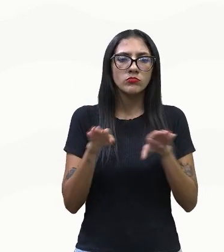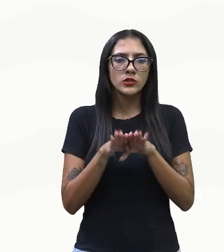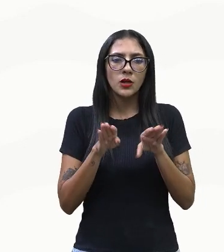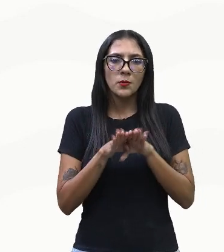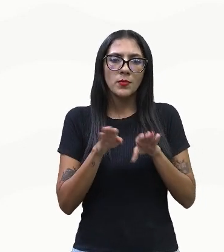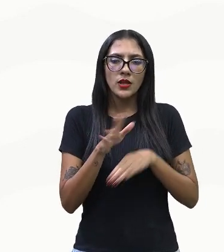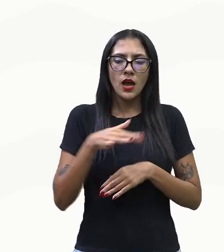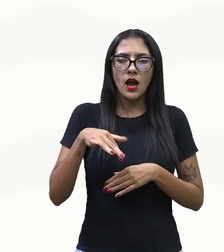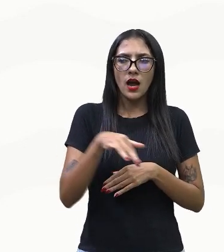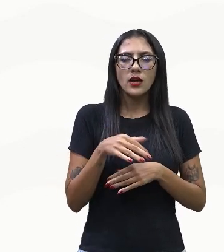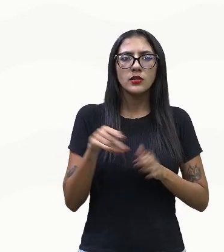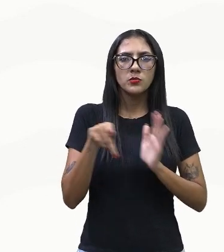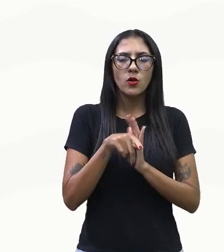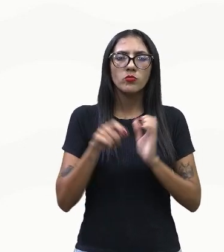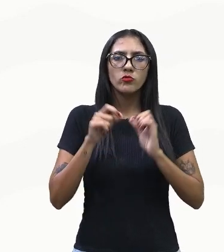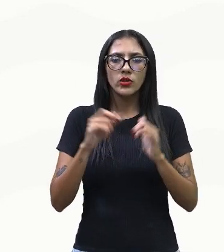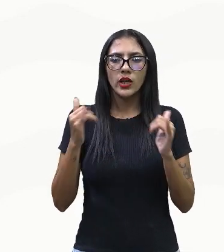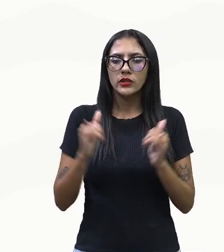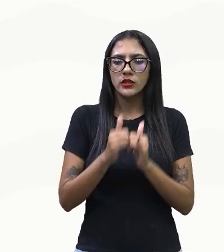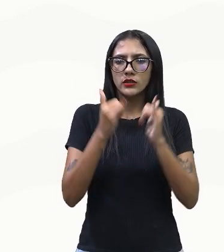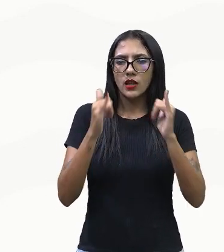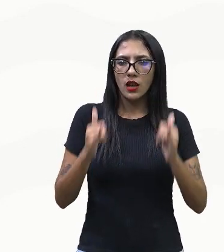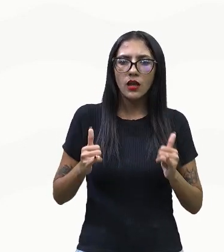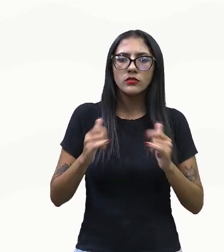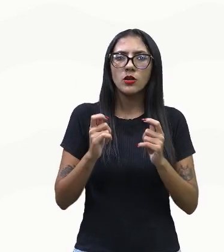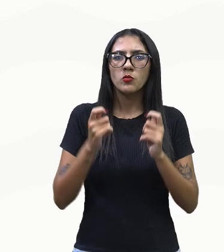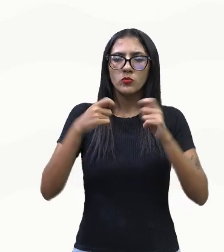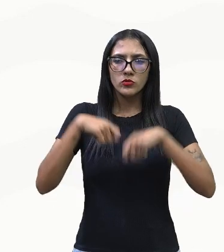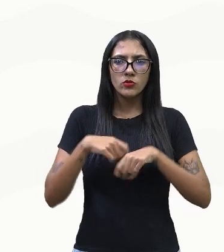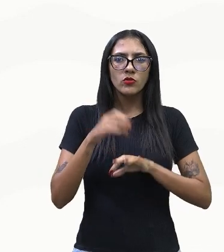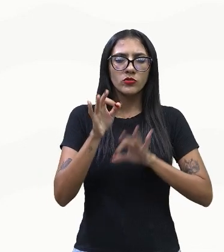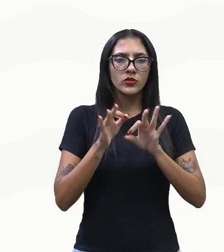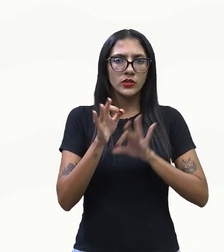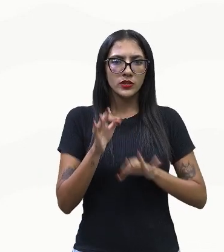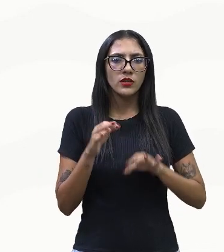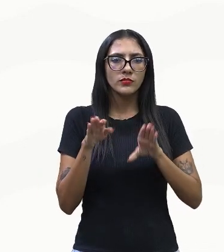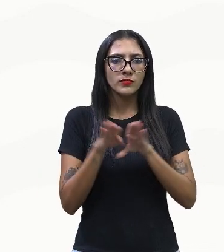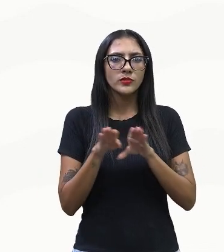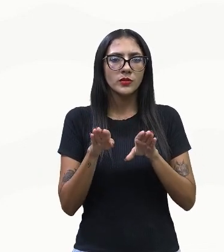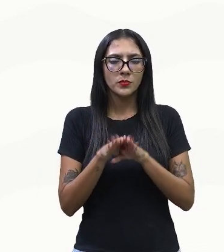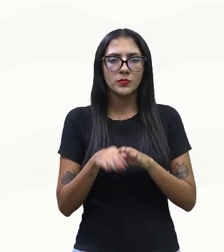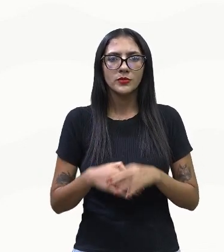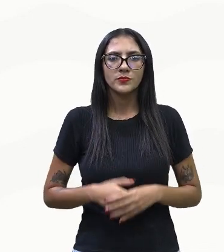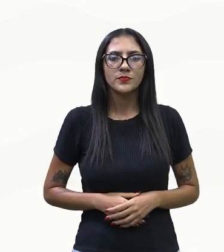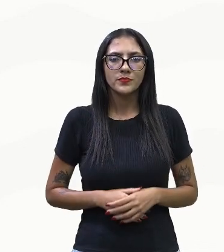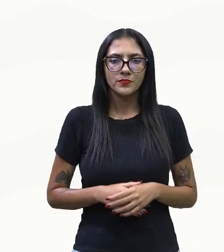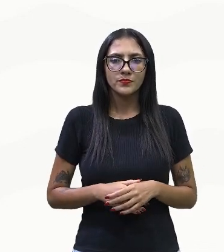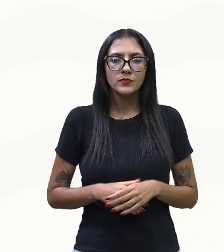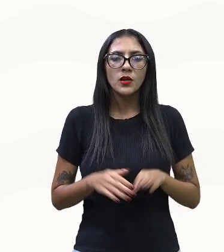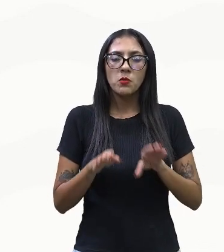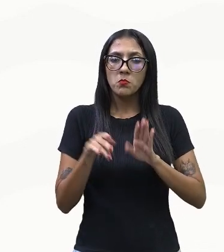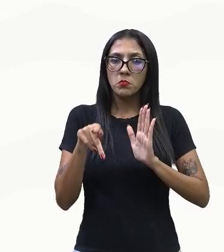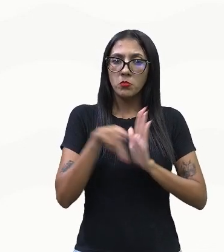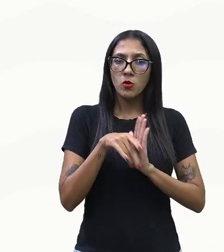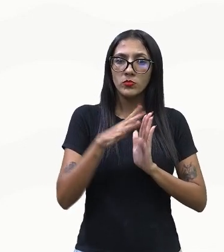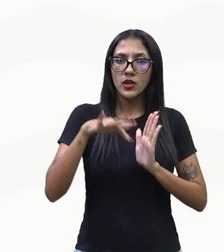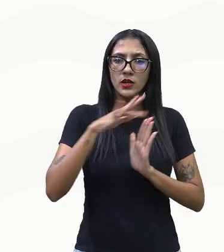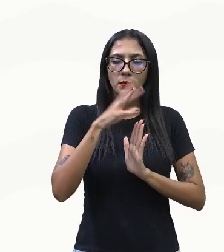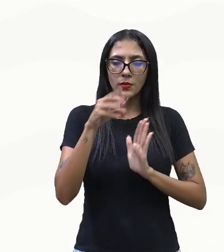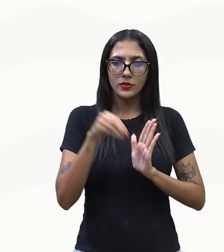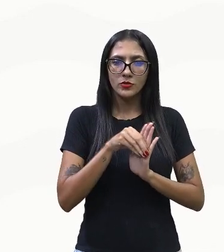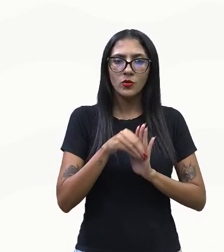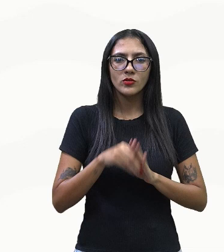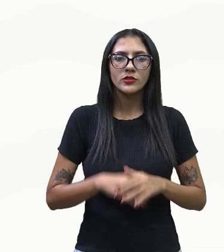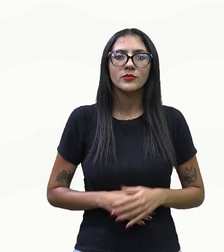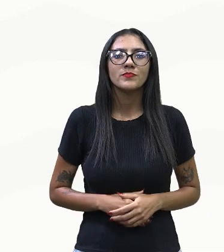pressionando o meio ambiente. Que nesse caso, o a está apresentando para vocês é a atividade da Amazônia. Ou,